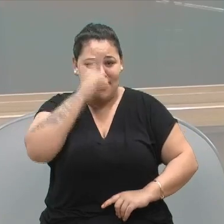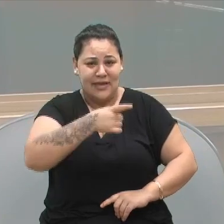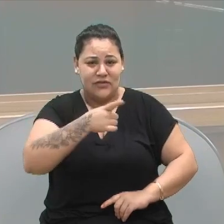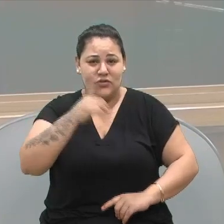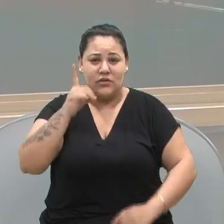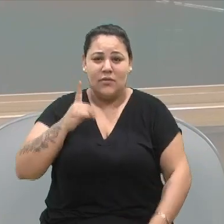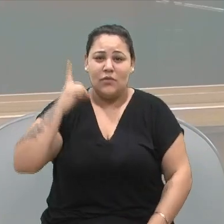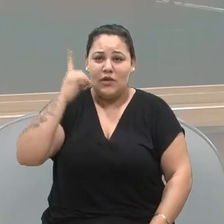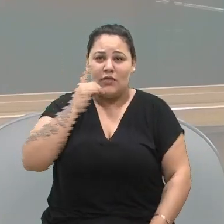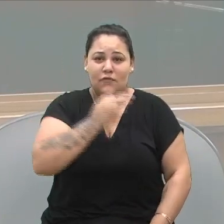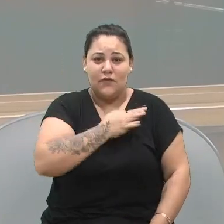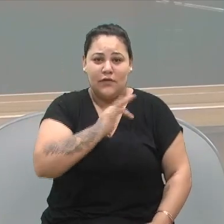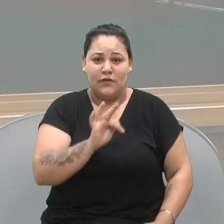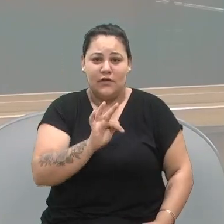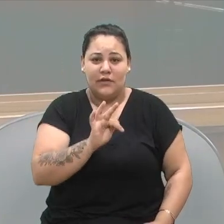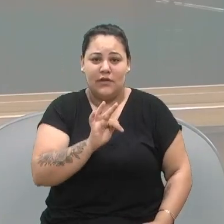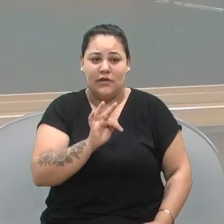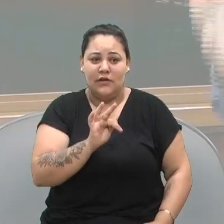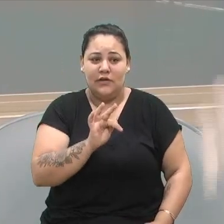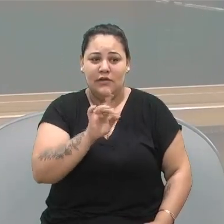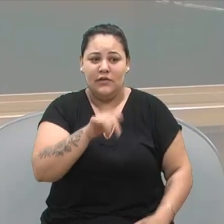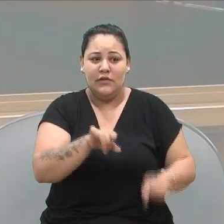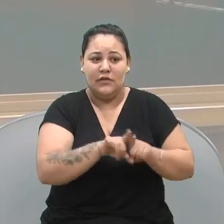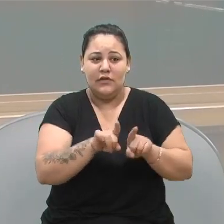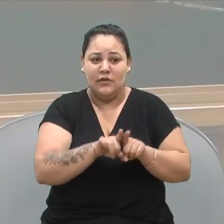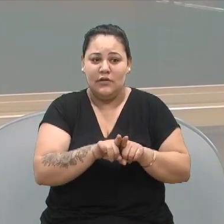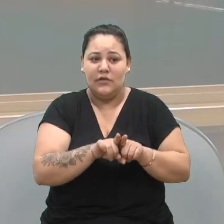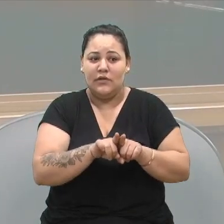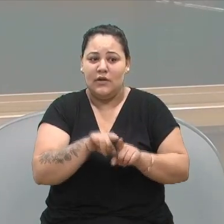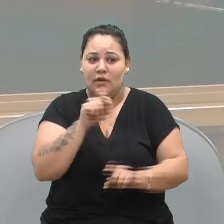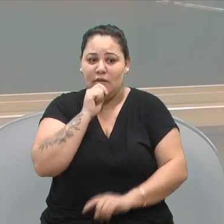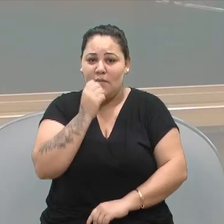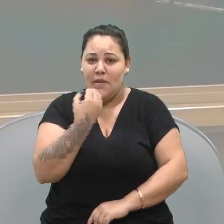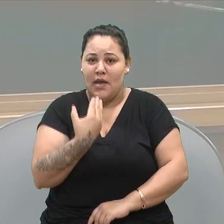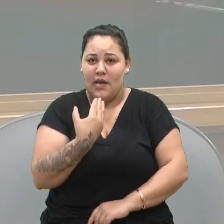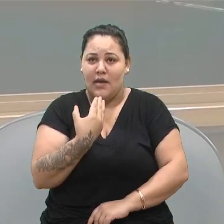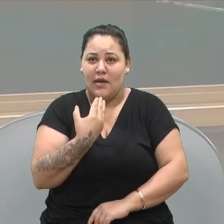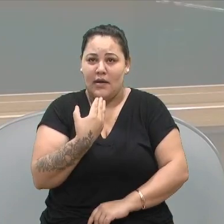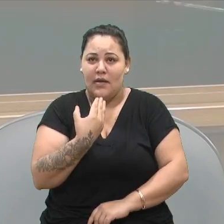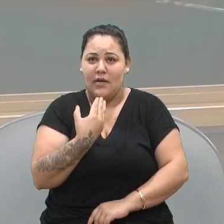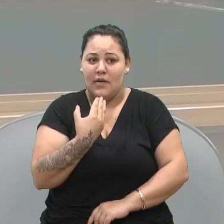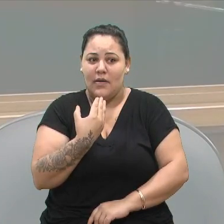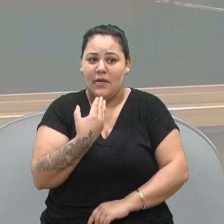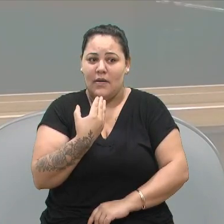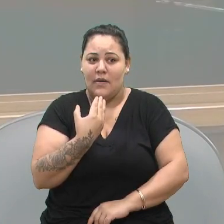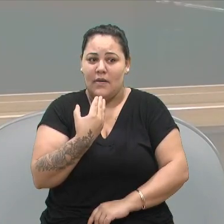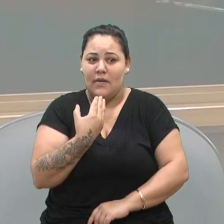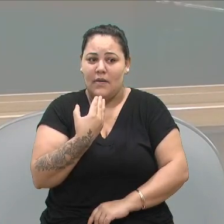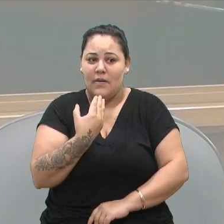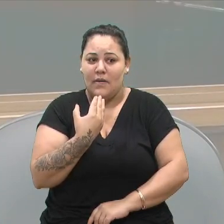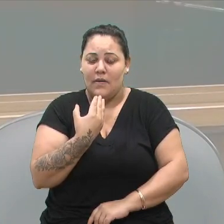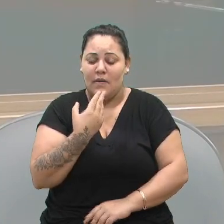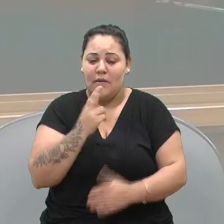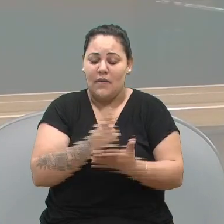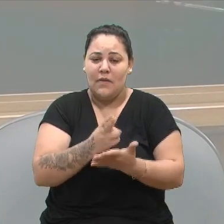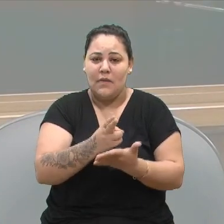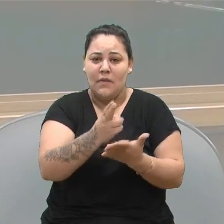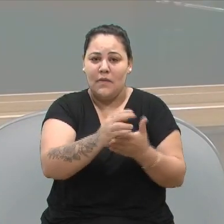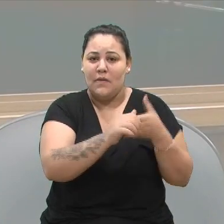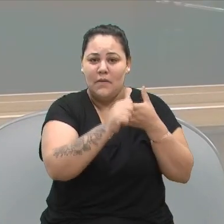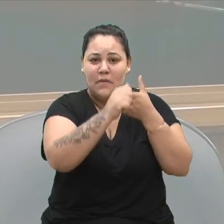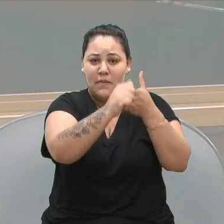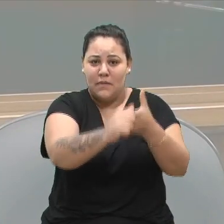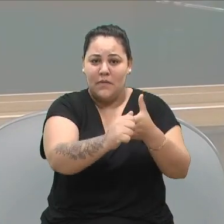federal e que, ainda bem, que mais de duzentos e poucos deputados federais seguiram o que rege o Estado